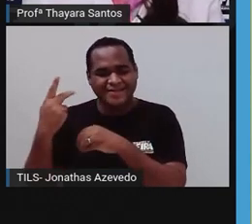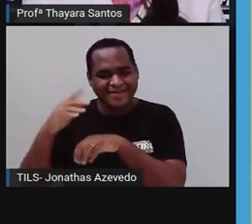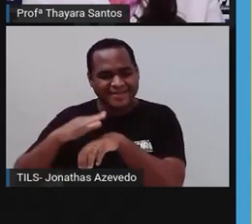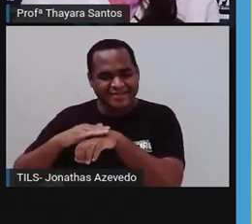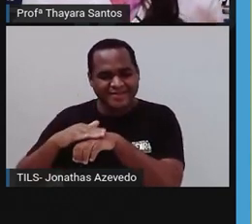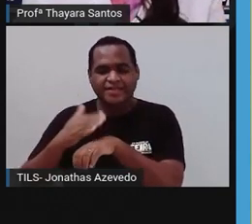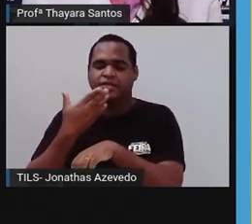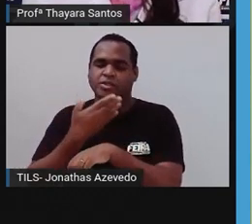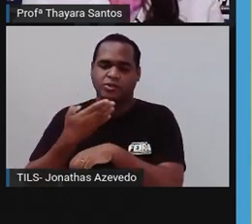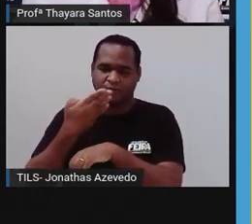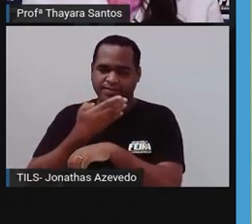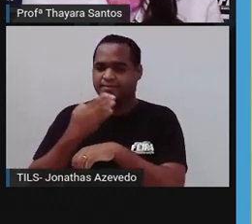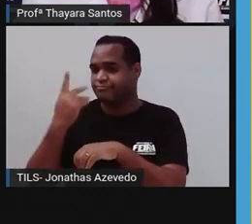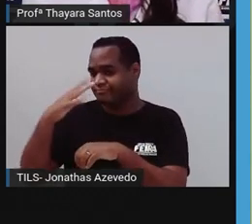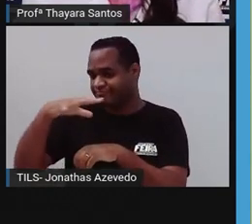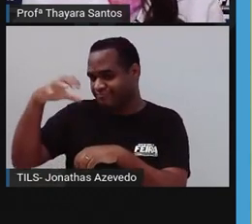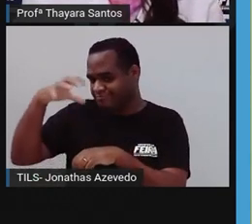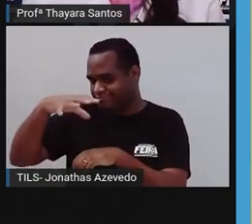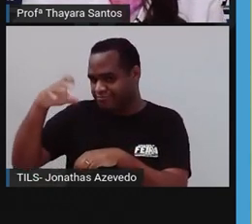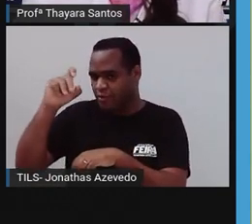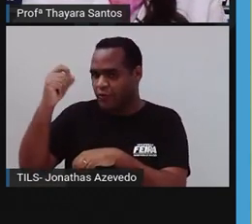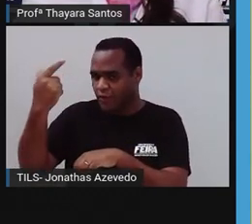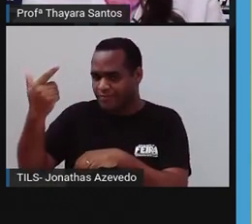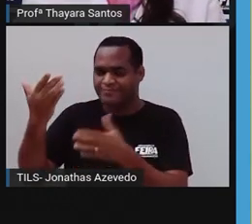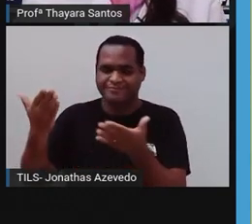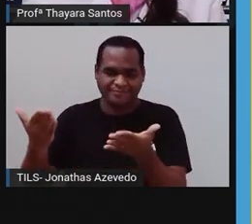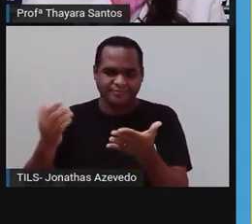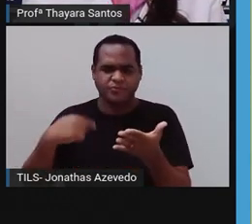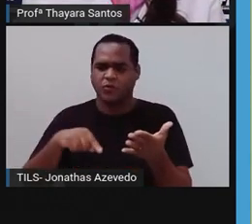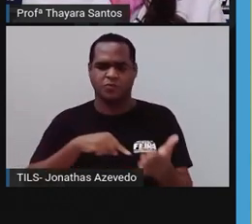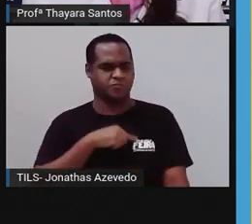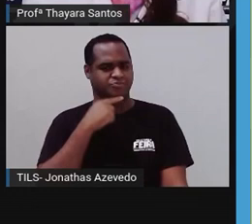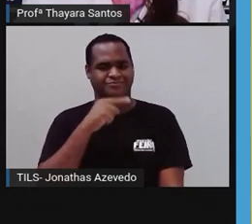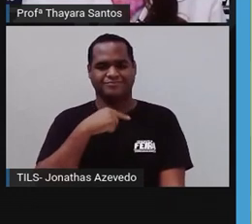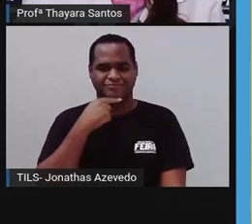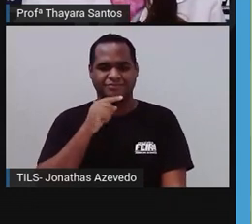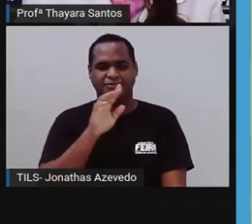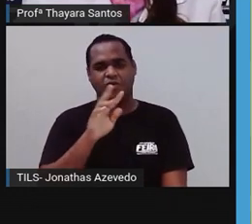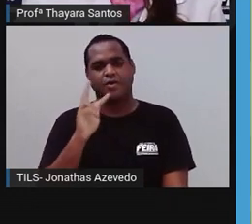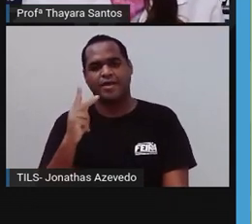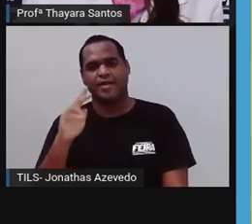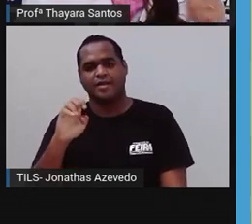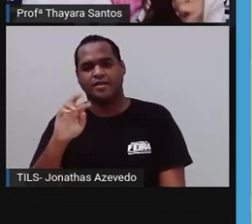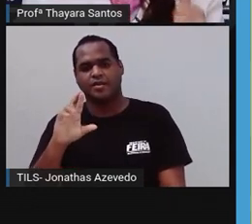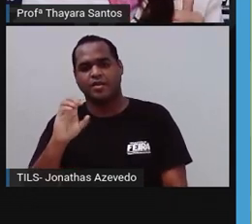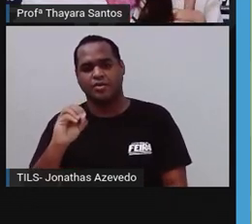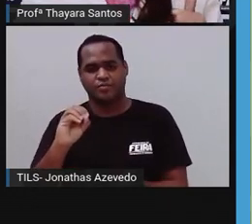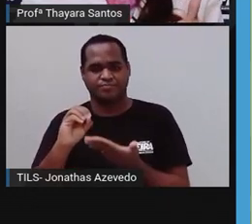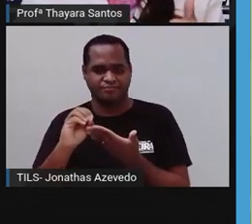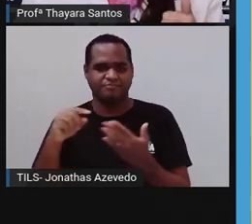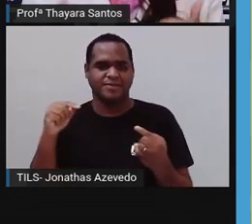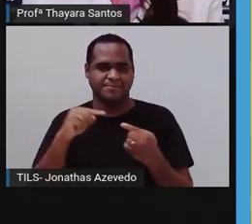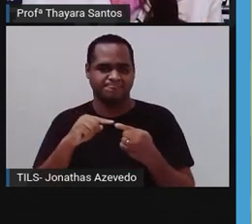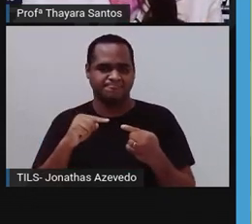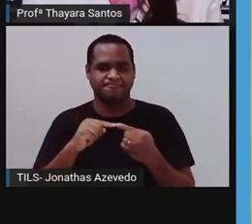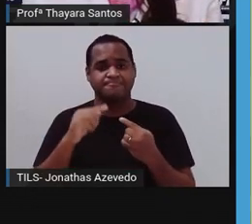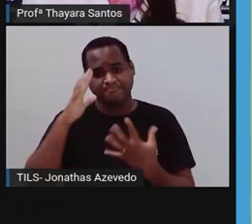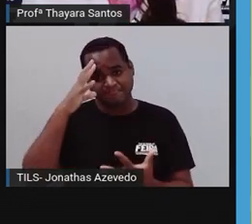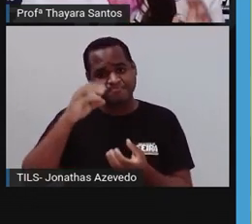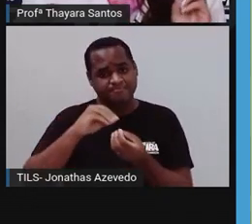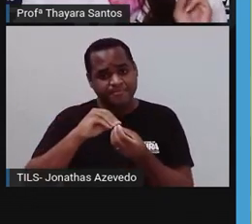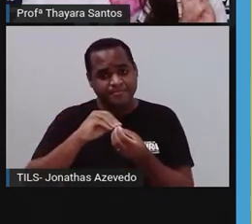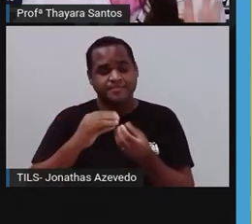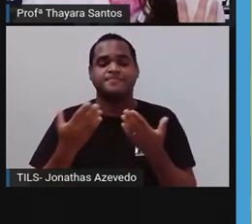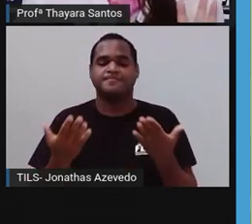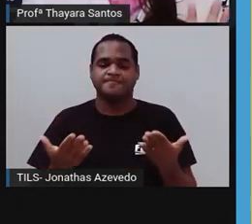Então, nós não temos essa capacidade como elas. Por isso que nós somos heterótrofos. Certo? Compreenderam aí?